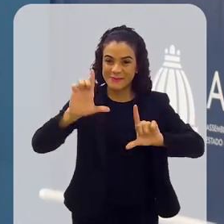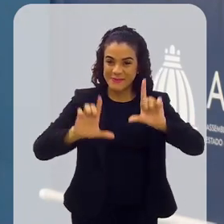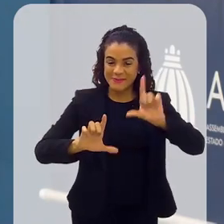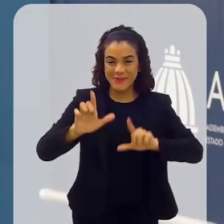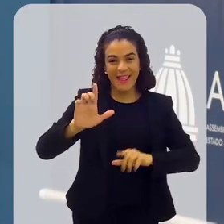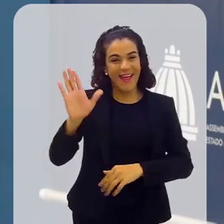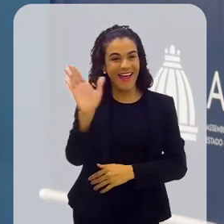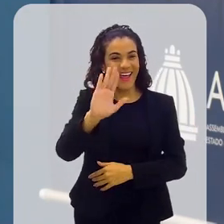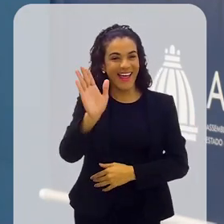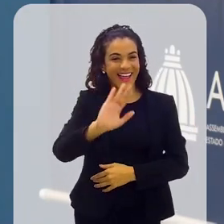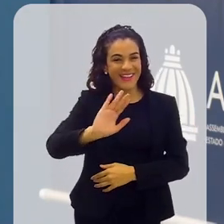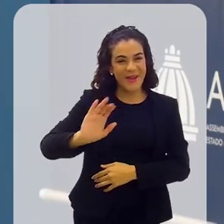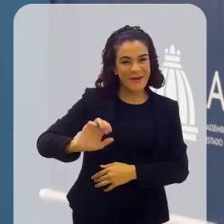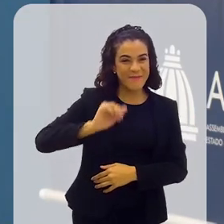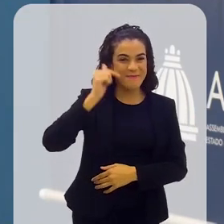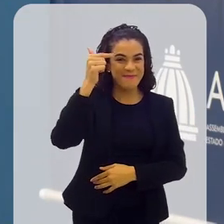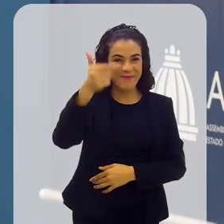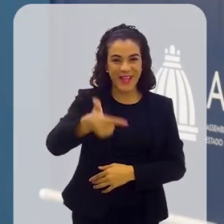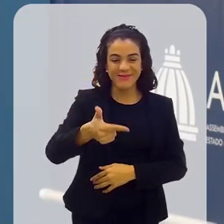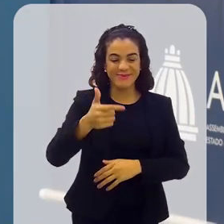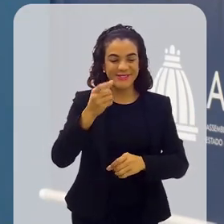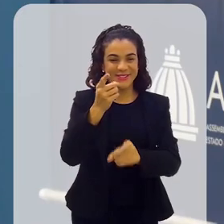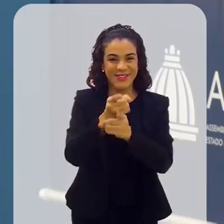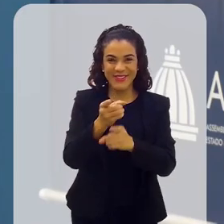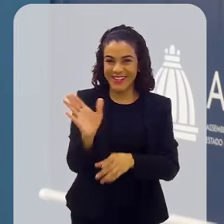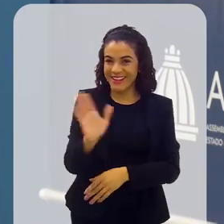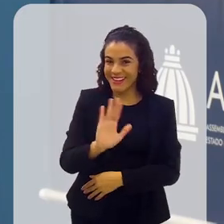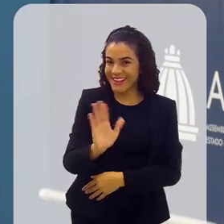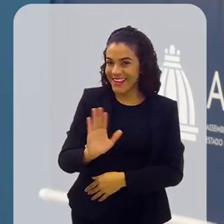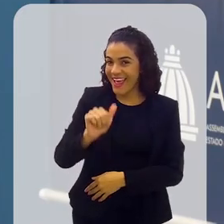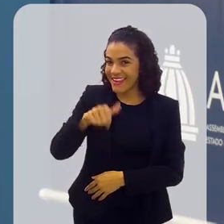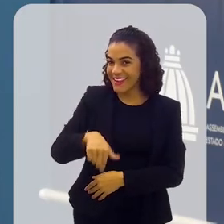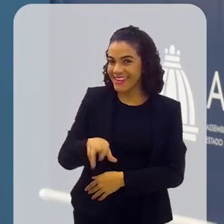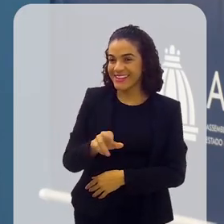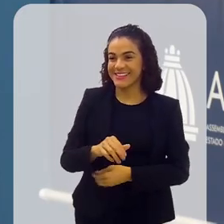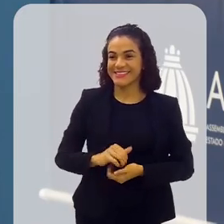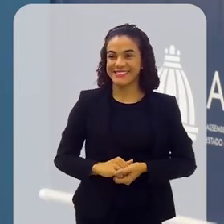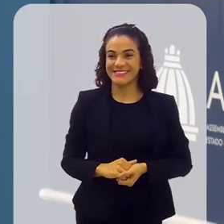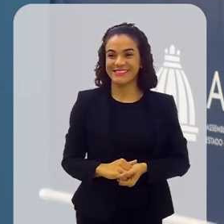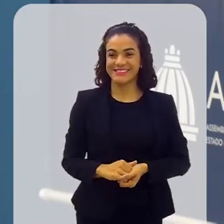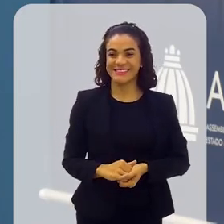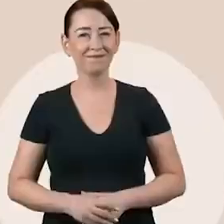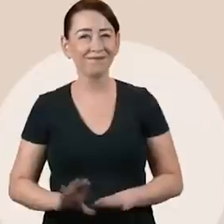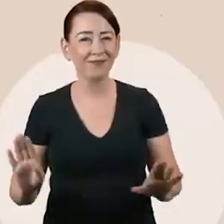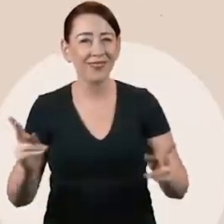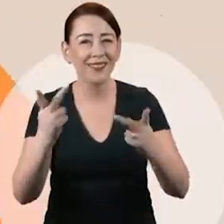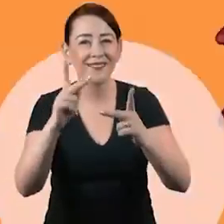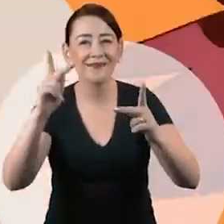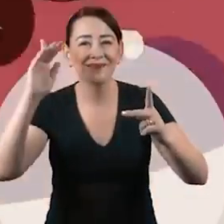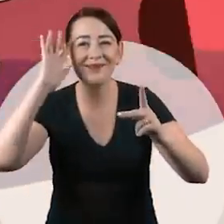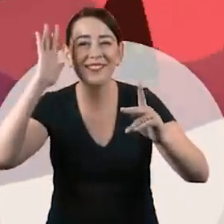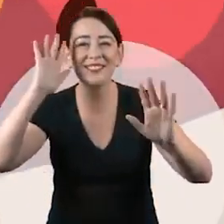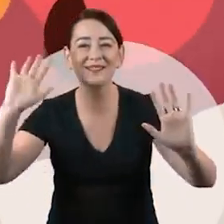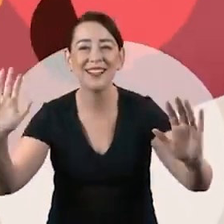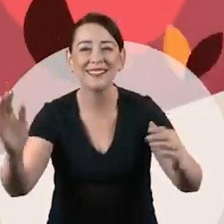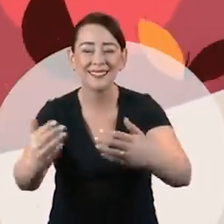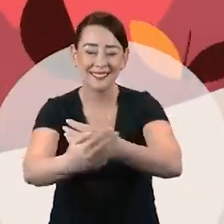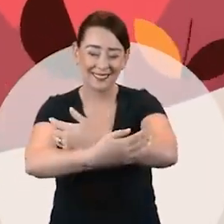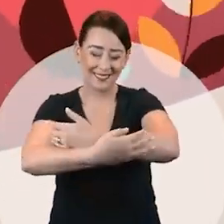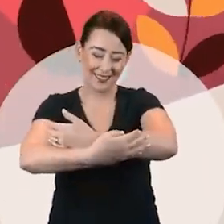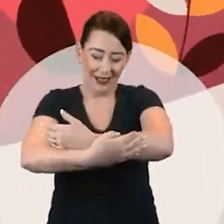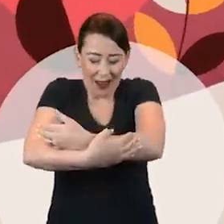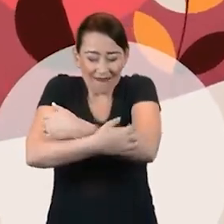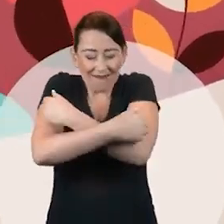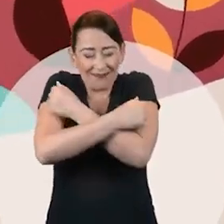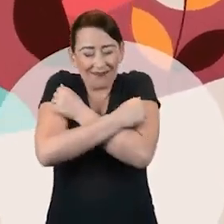produção desse programa. Então até a próxima, te espero aqui no Radar Elerge. Imagine o maior